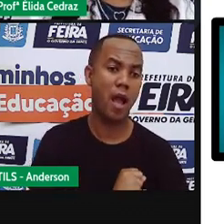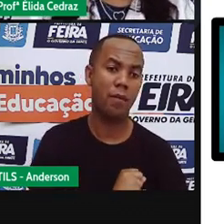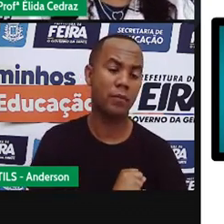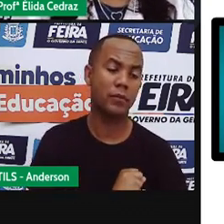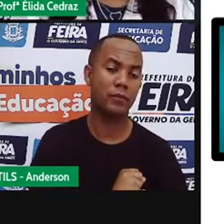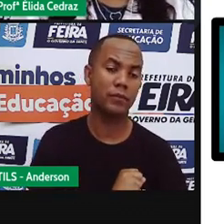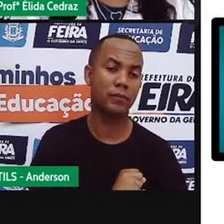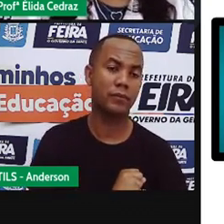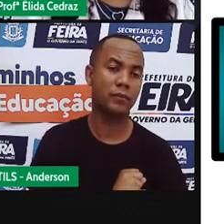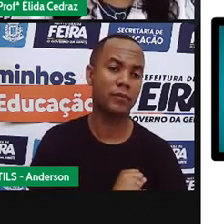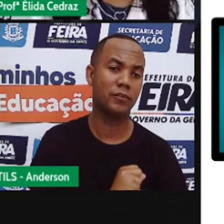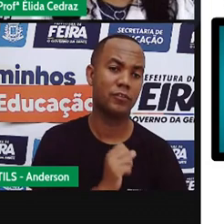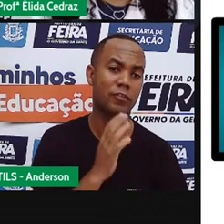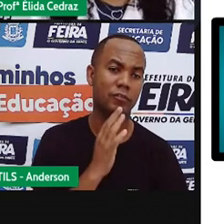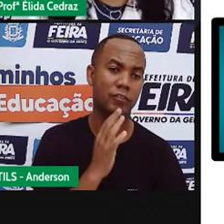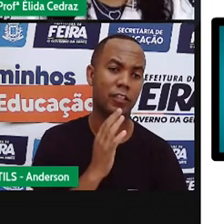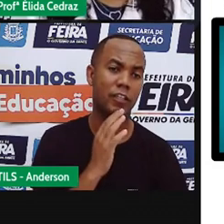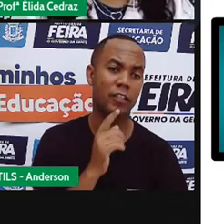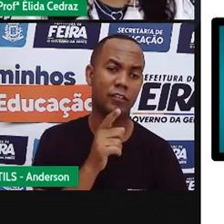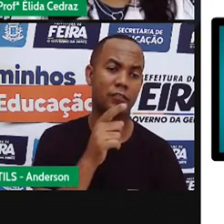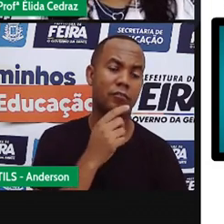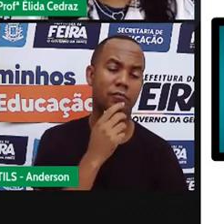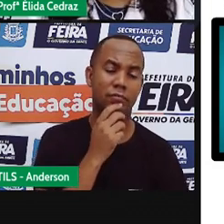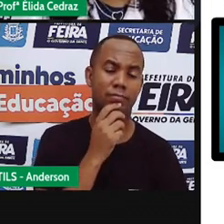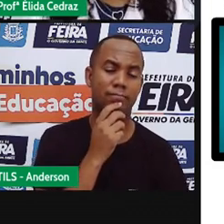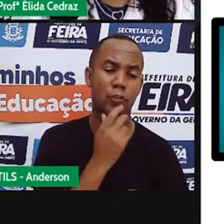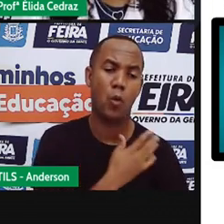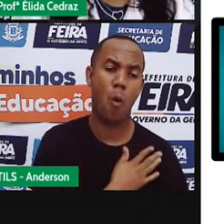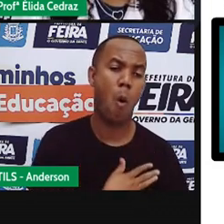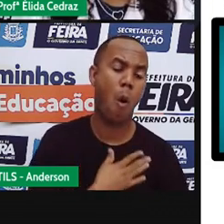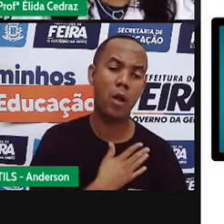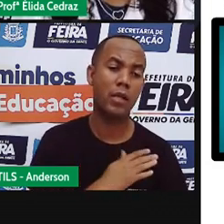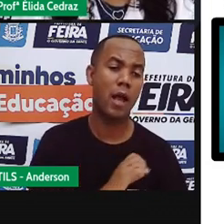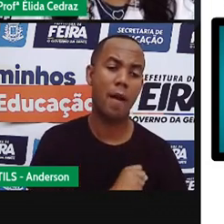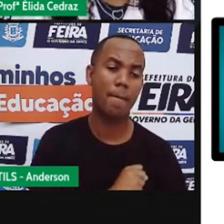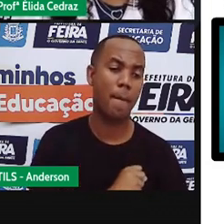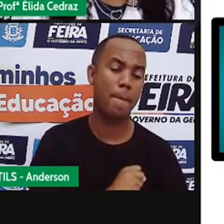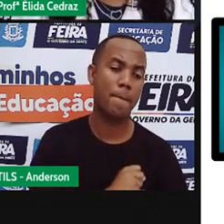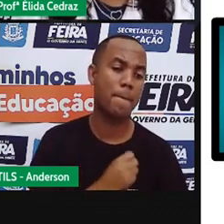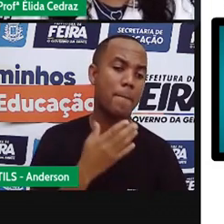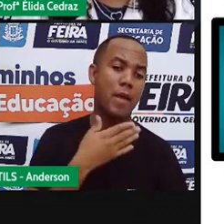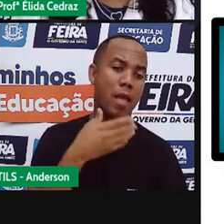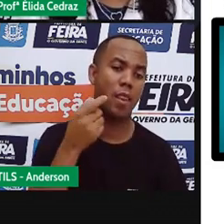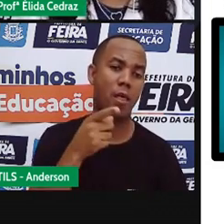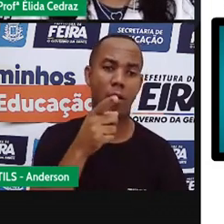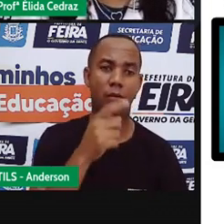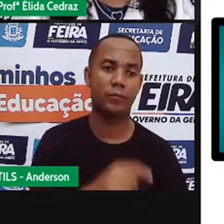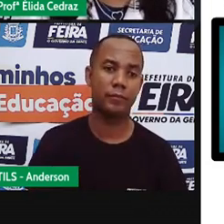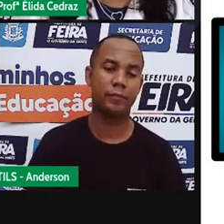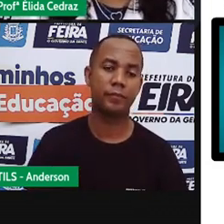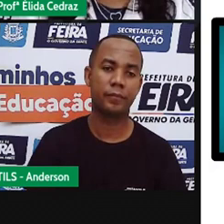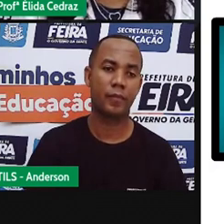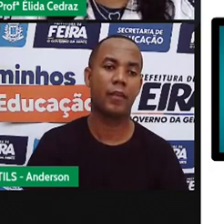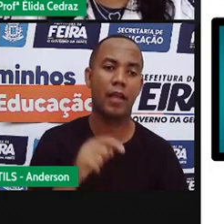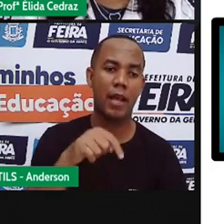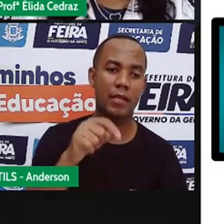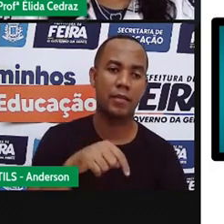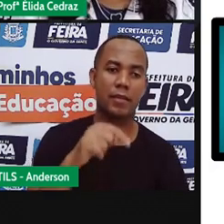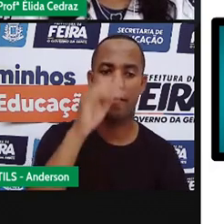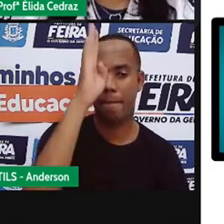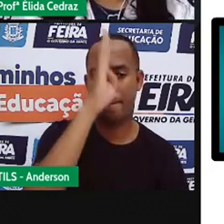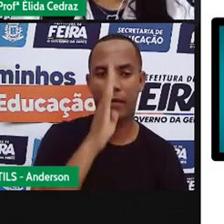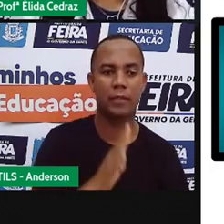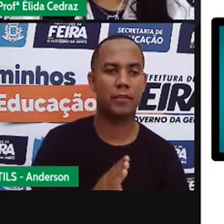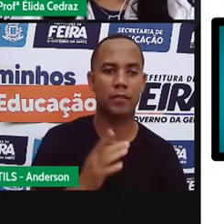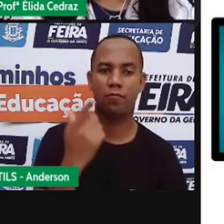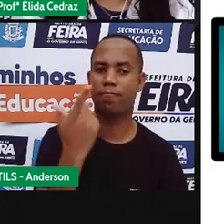Lembrando que não existe esse animal aqui no Brasil assim, só existe no zoológico. Ele é um animal africano.